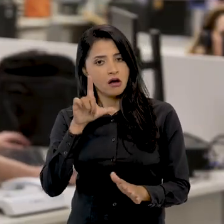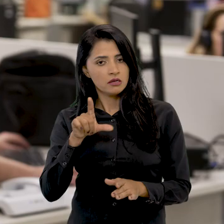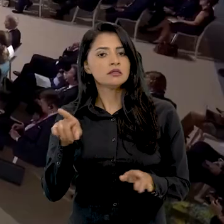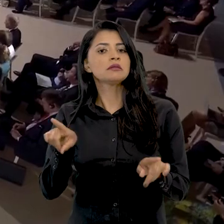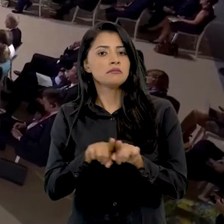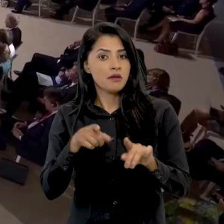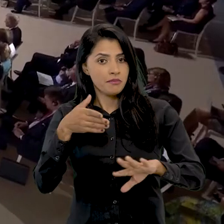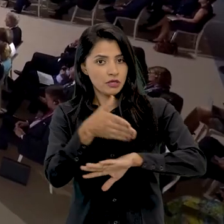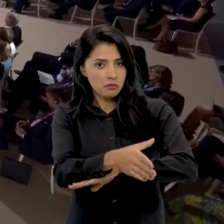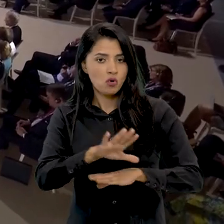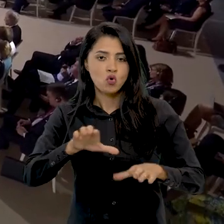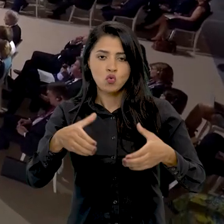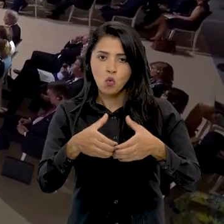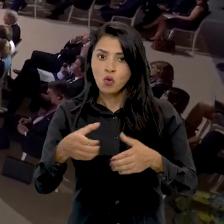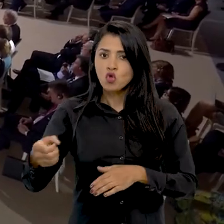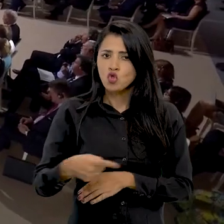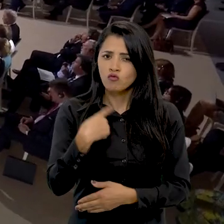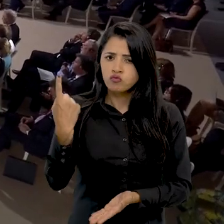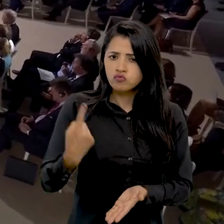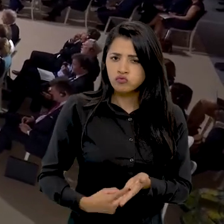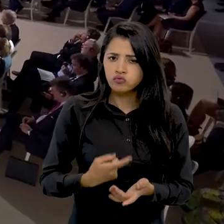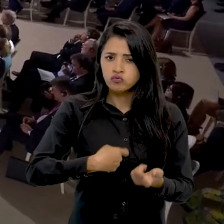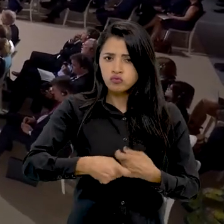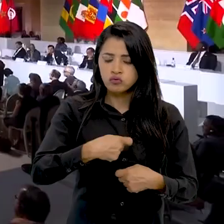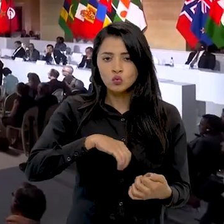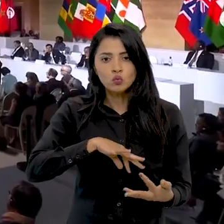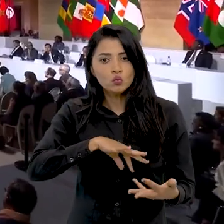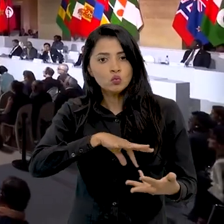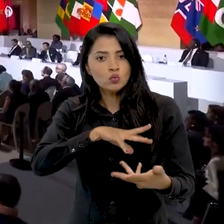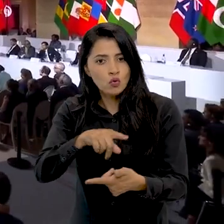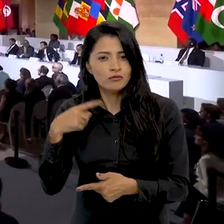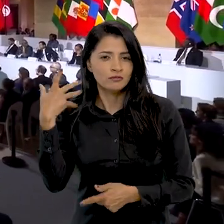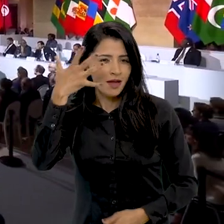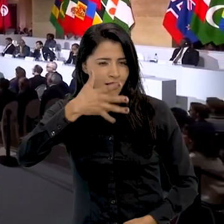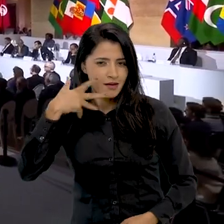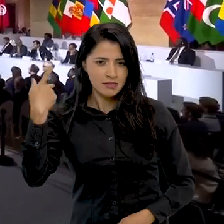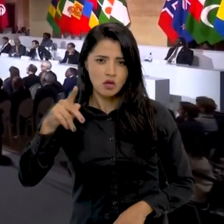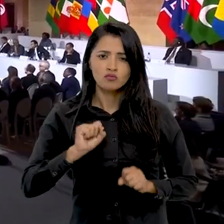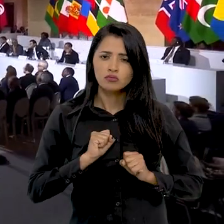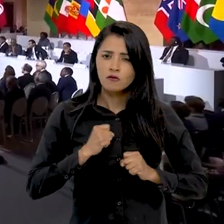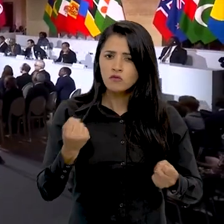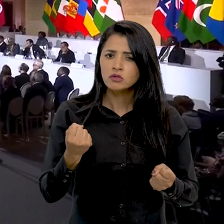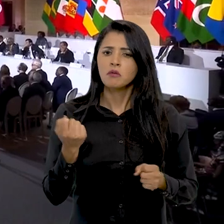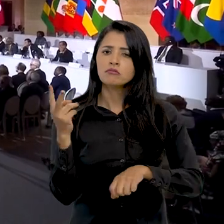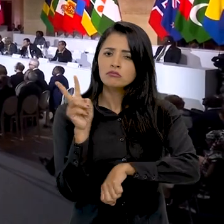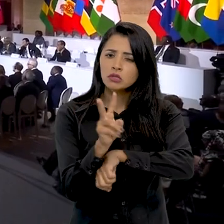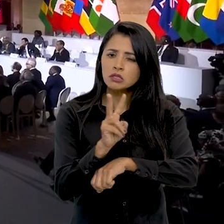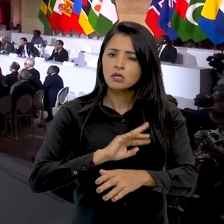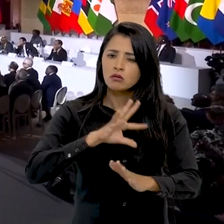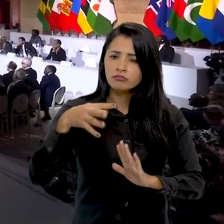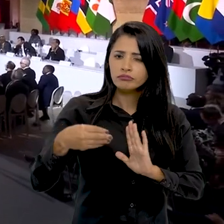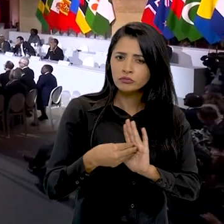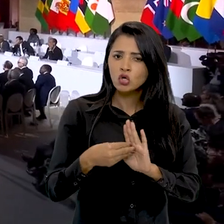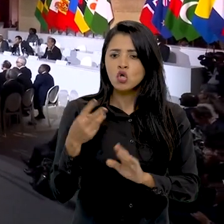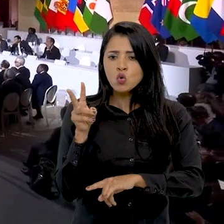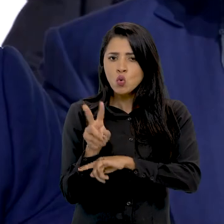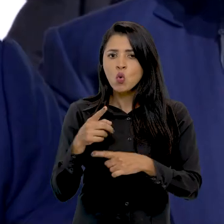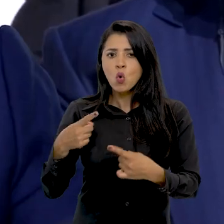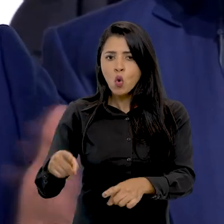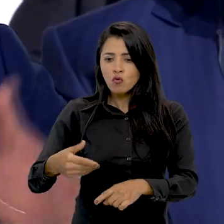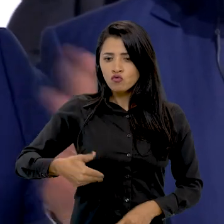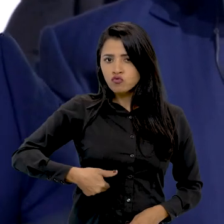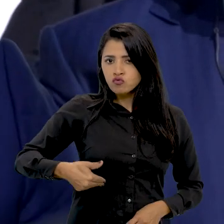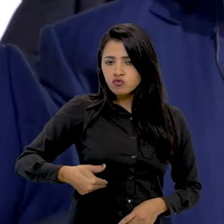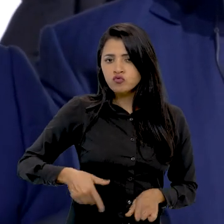participou da cúpula para o novo Pacto Financeiro Global. Em seu discurso, ele defendeu a proteção da Amazônia, o combate à fome